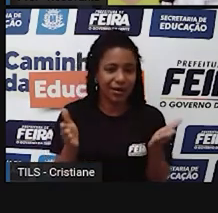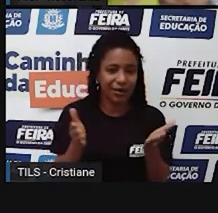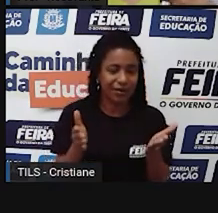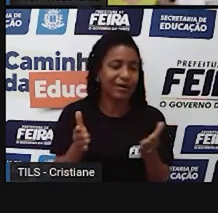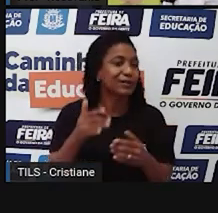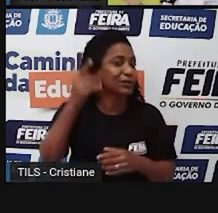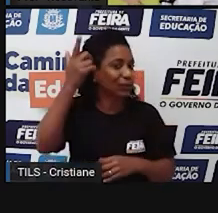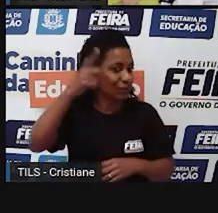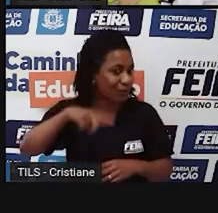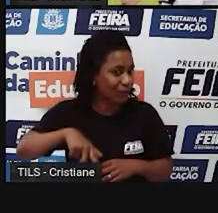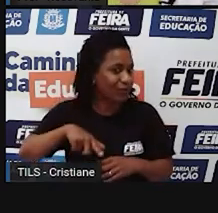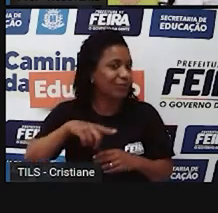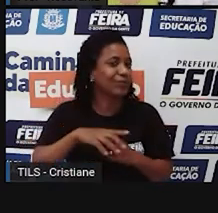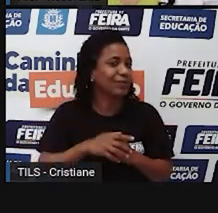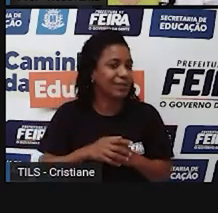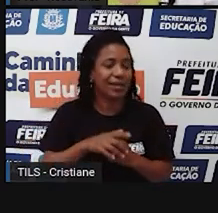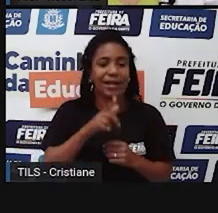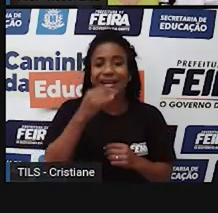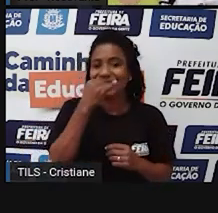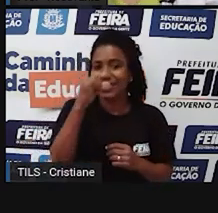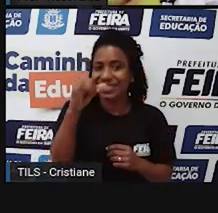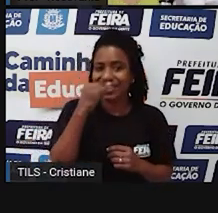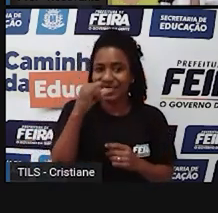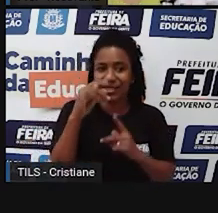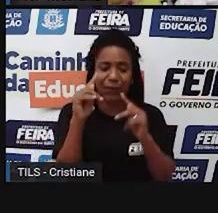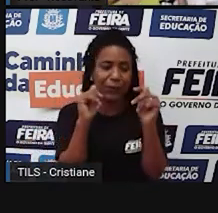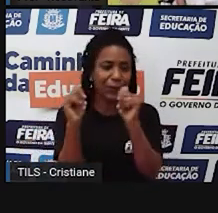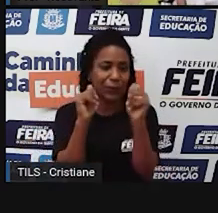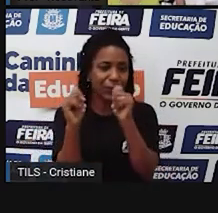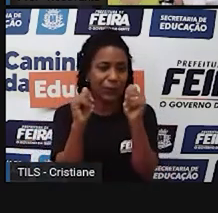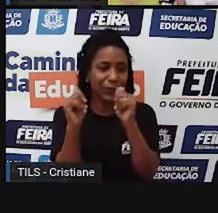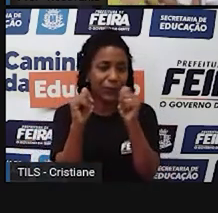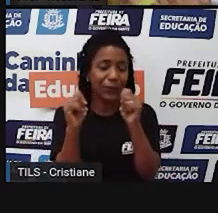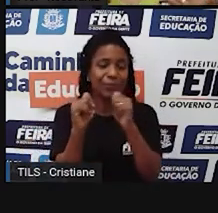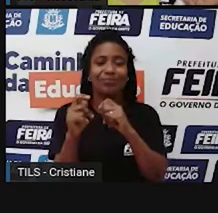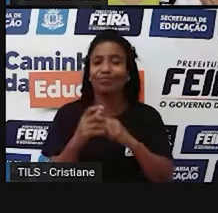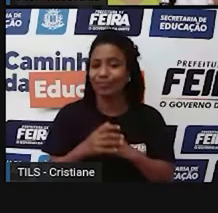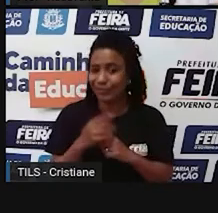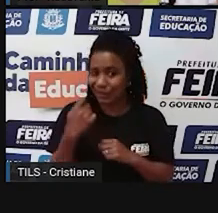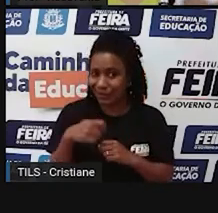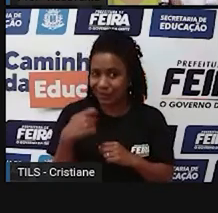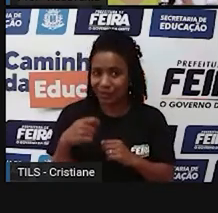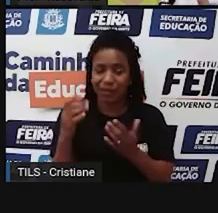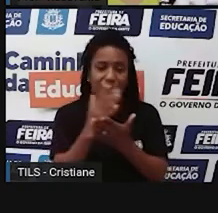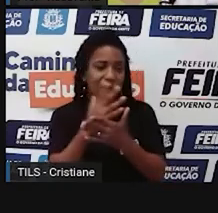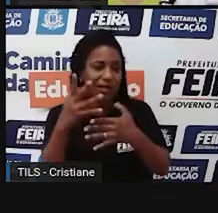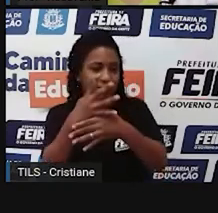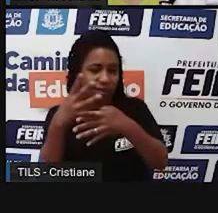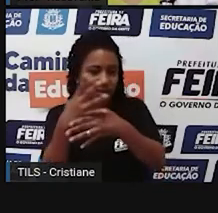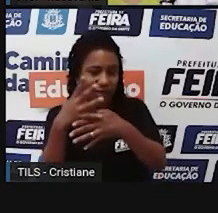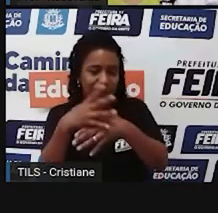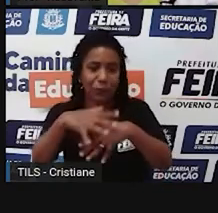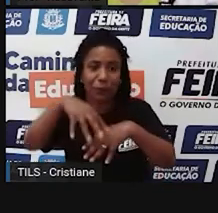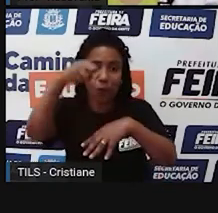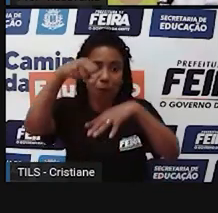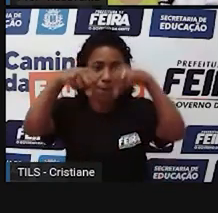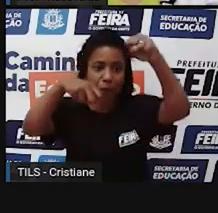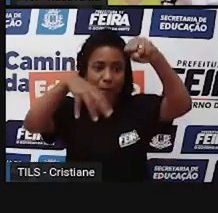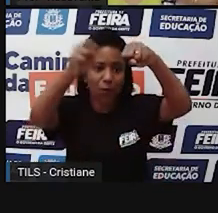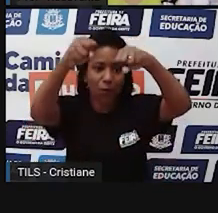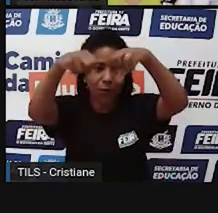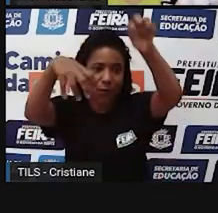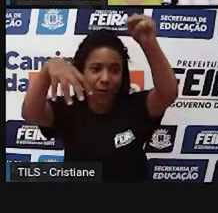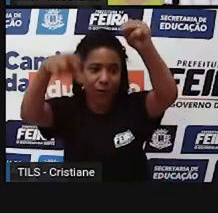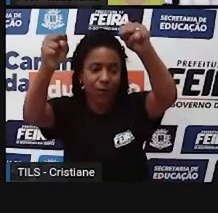novo voltando, falando da questão do racionamento de energia. Imagine, né? Algumas cidades já vivem isso, né? Que um bairro vai ter